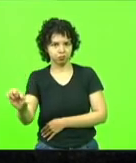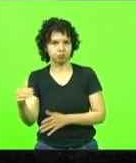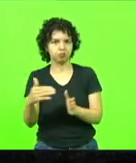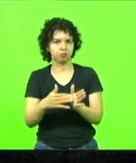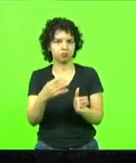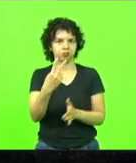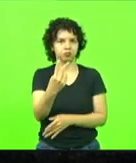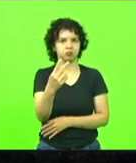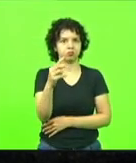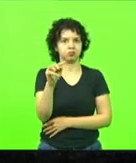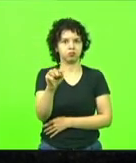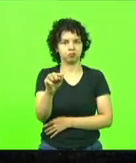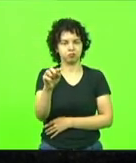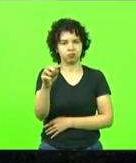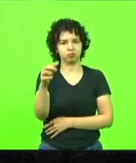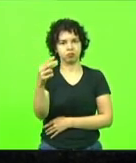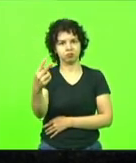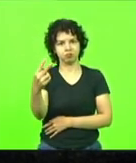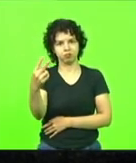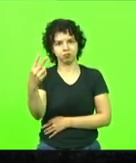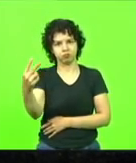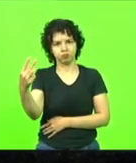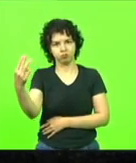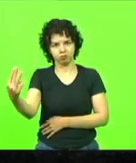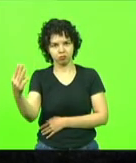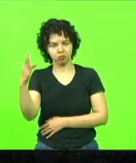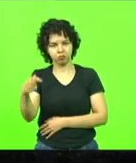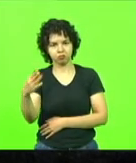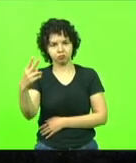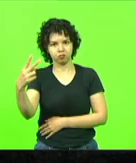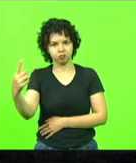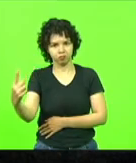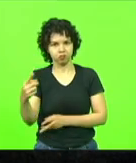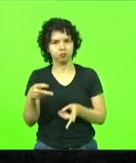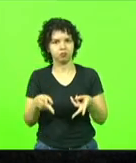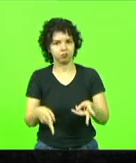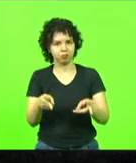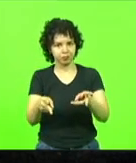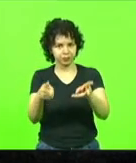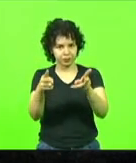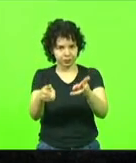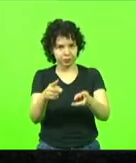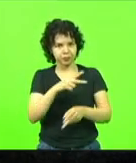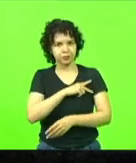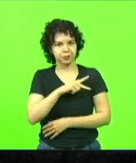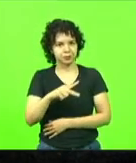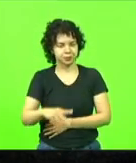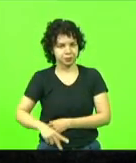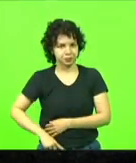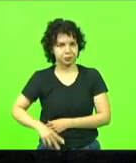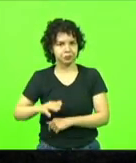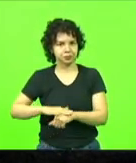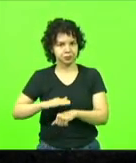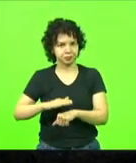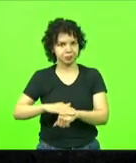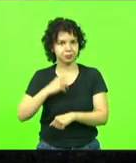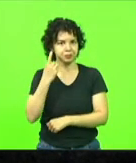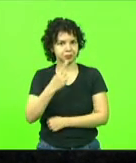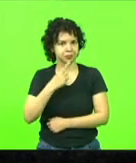barra 2021. Ato contínuo, o senhor presidente, por solicitação do senhor deputado Jerry Comper,